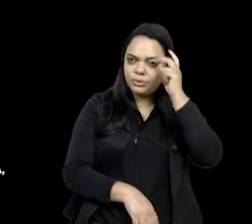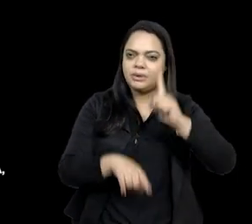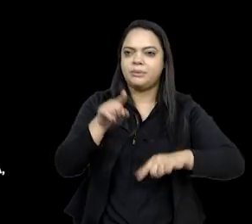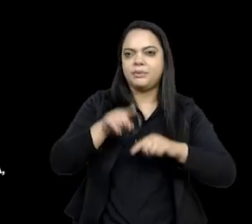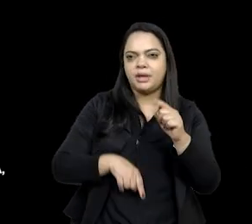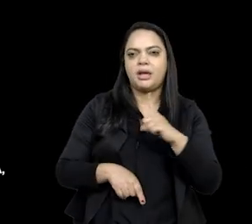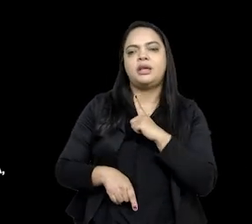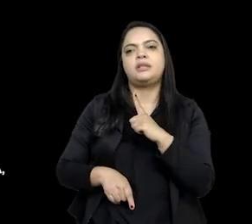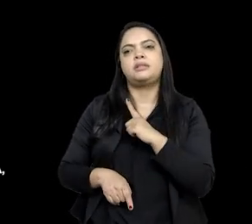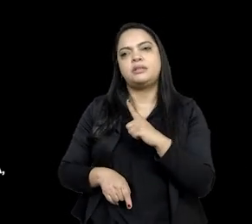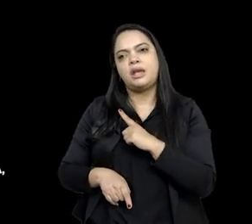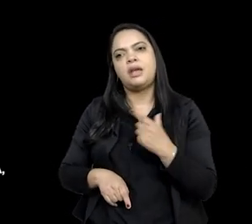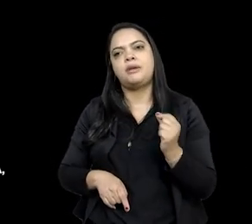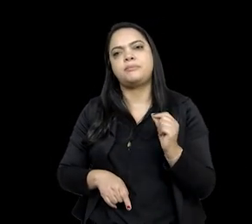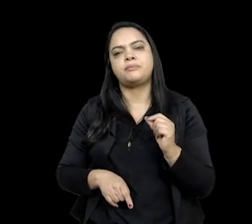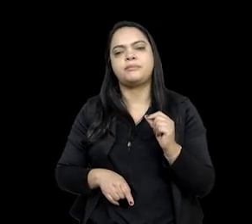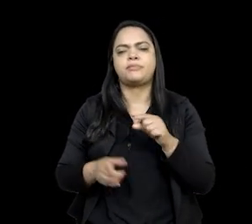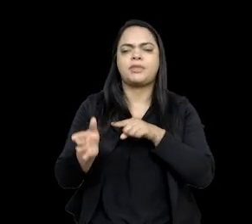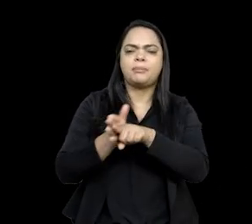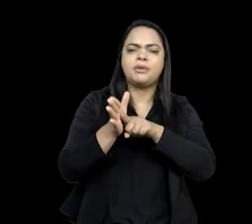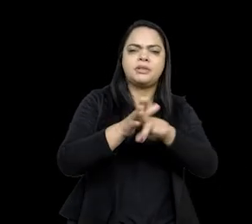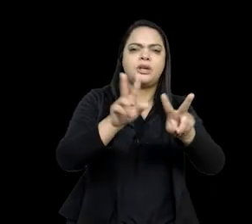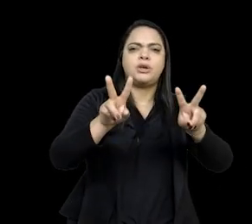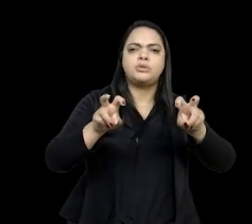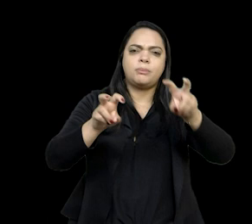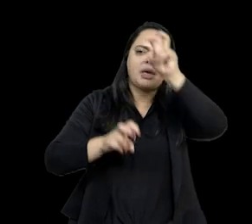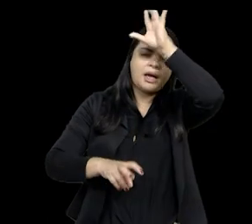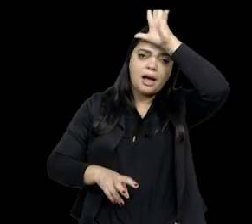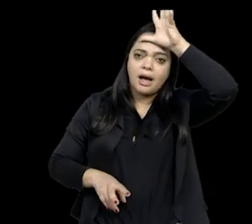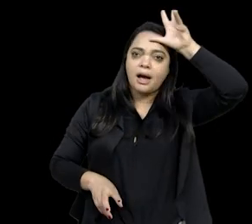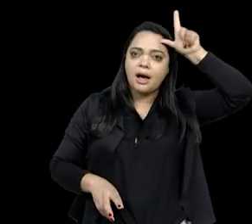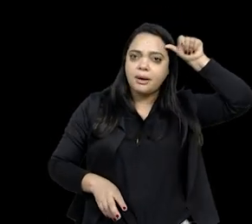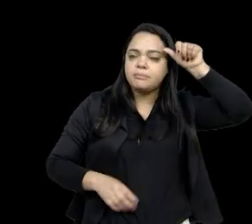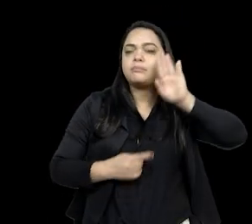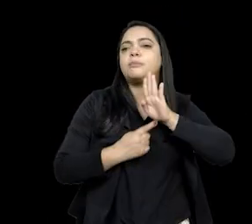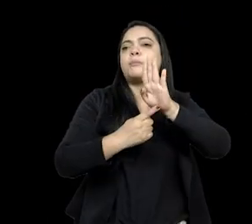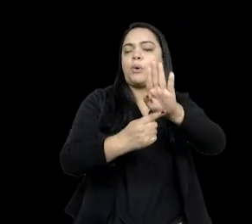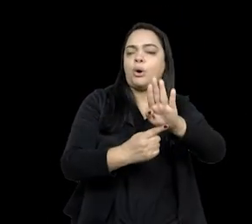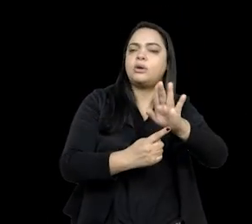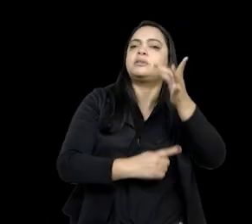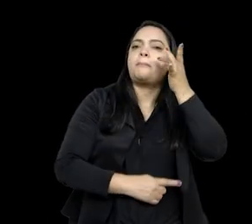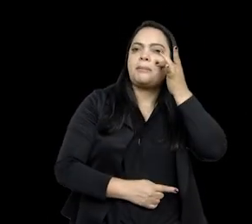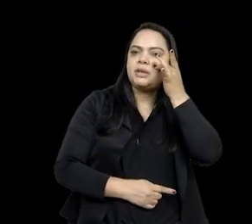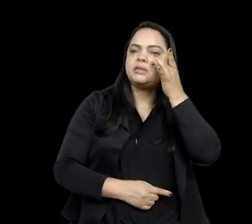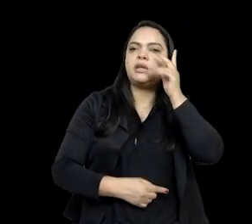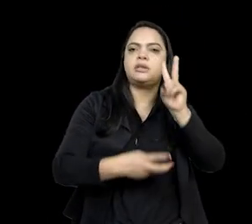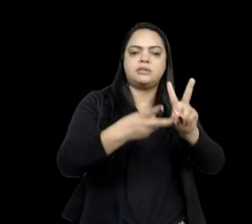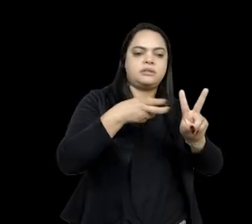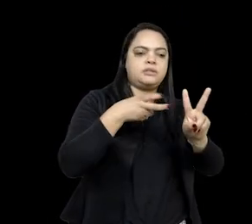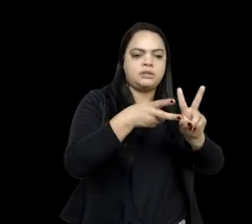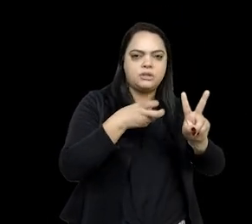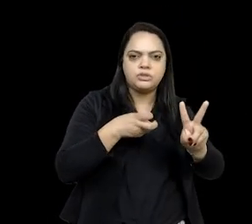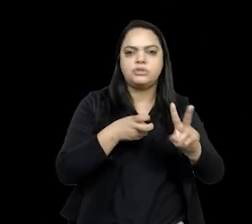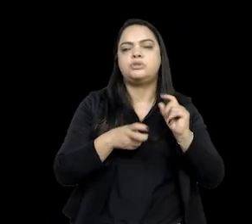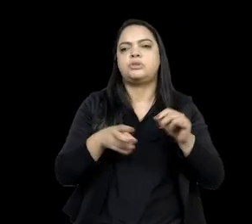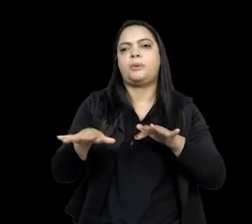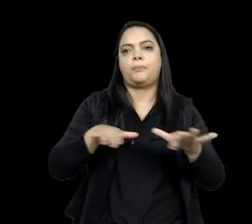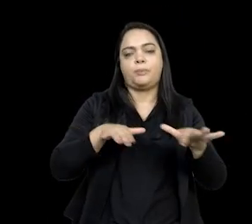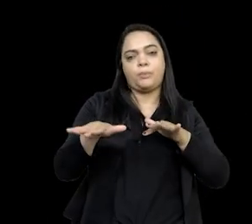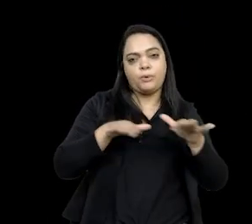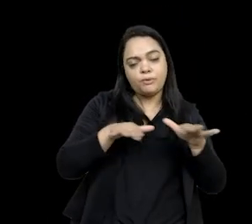só sobre, sobretudo sobre a Amazônia, né, que mostram a presença indígena, seja em grandes monumentos, como as culturas